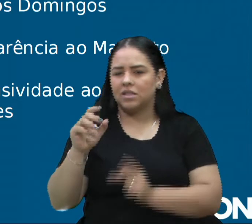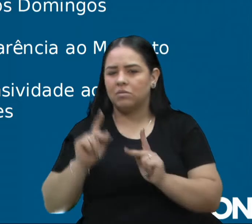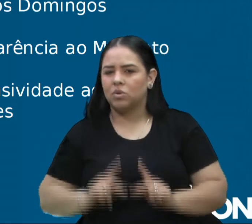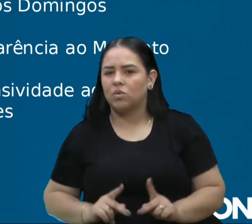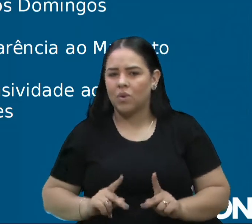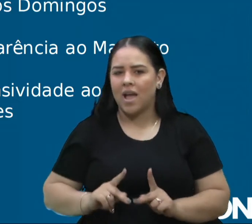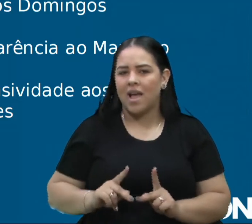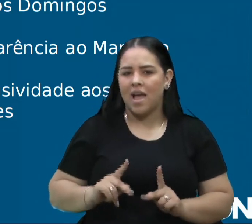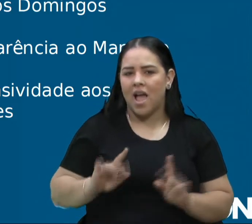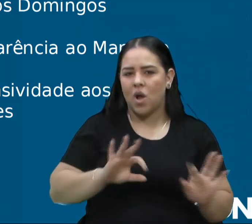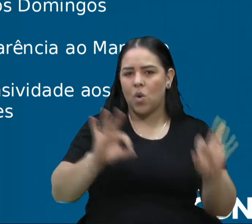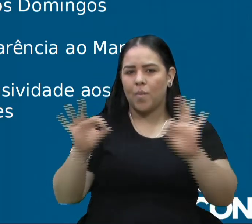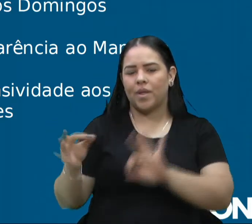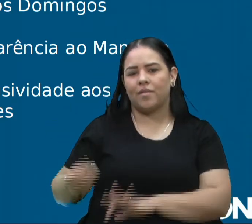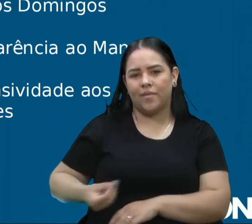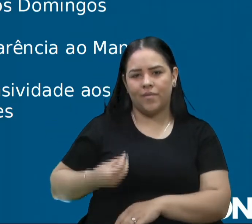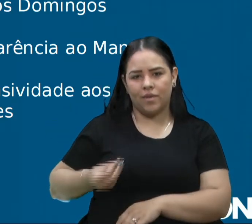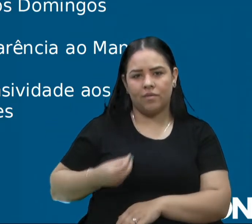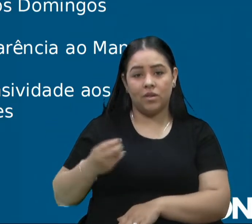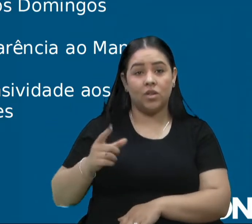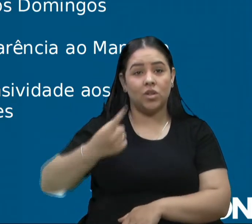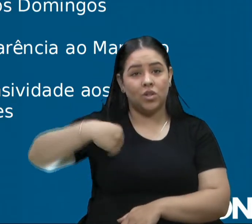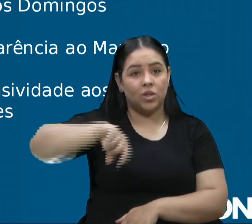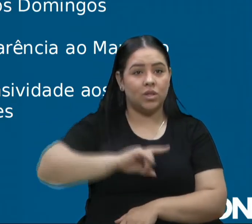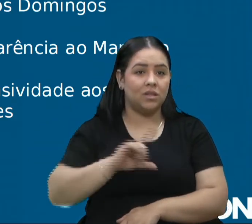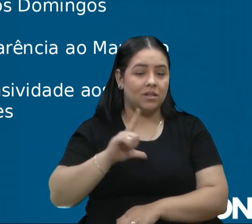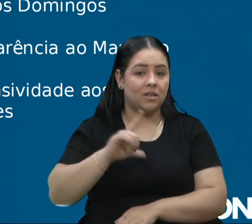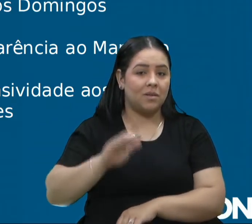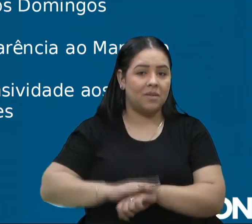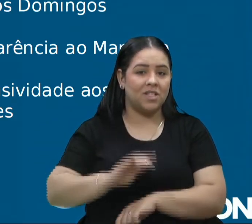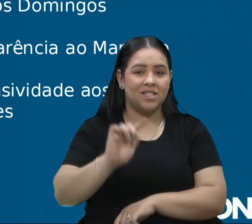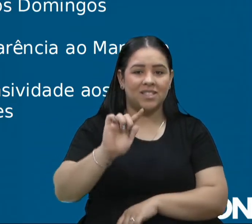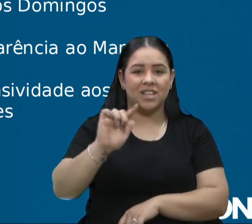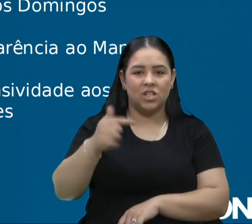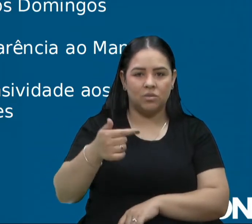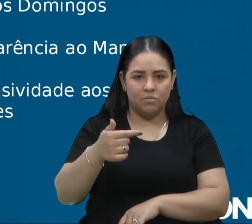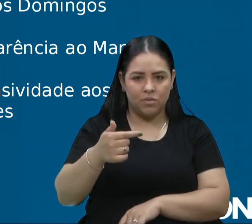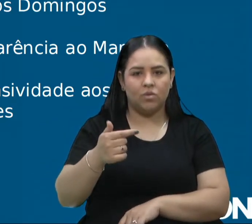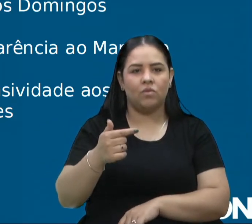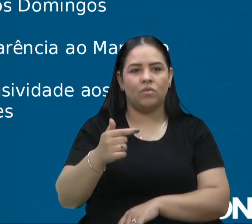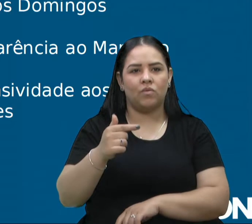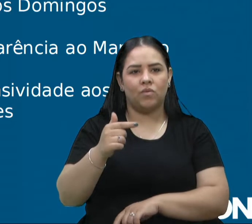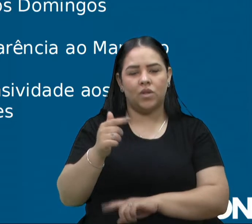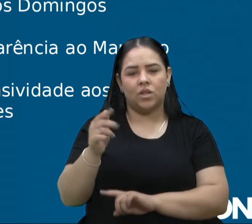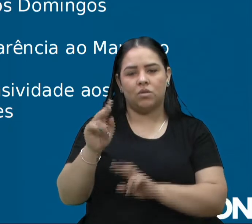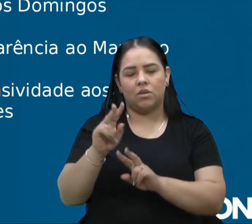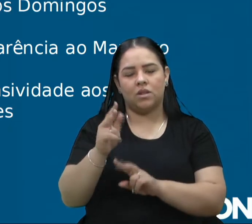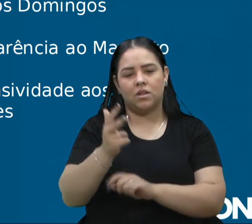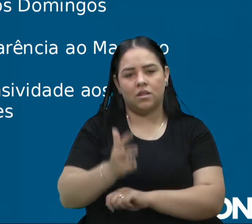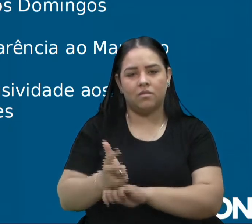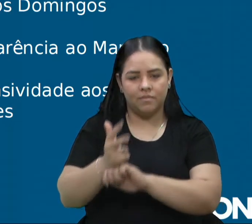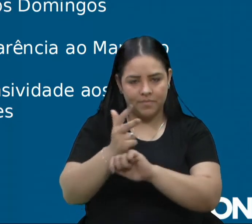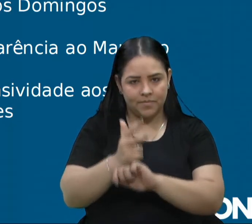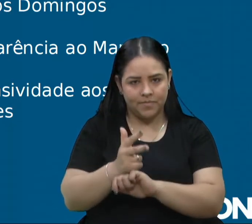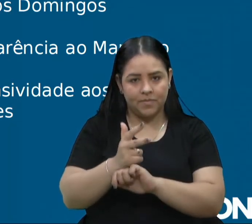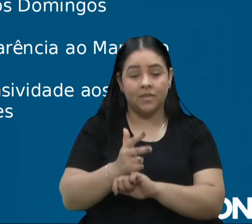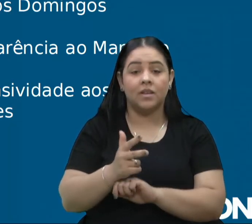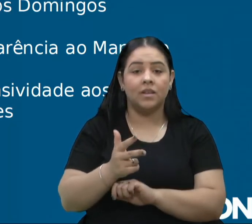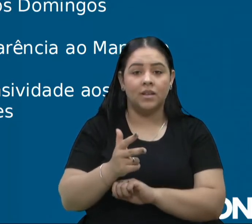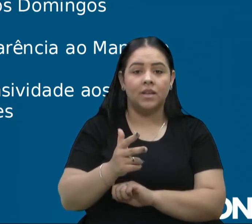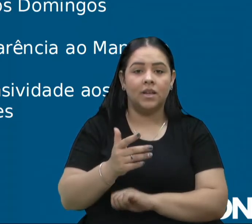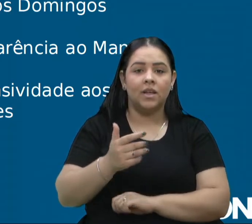última a gente conseguiu já ter mais de 7 mil visualizações no vídeo. Ele é focado para dar transparência ao mandato. No fim de semana